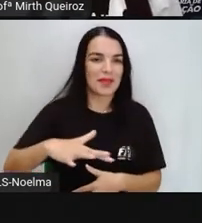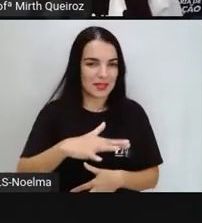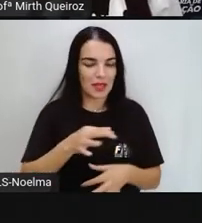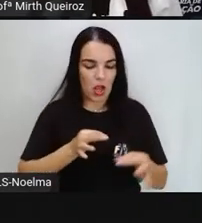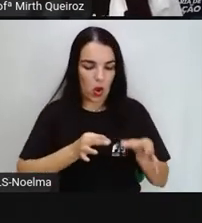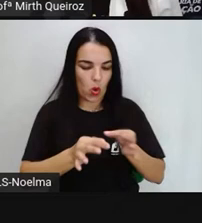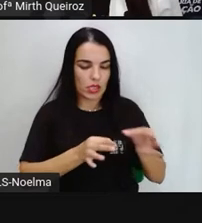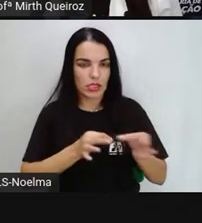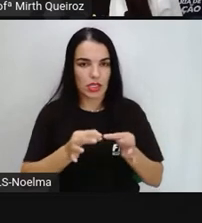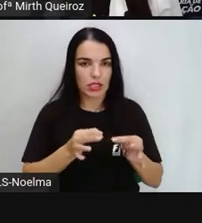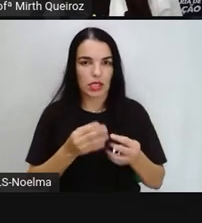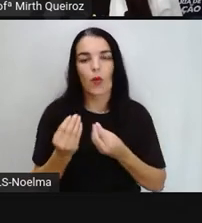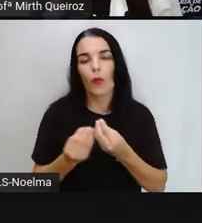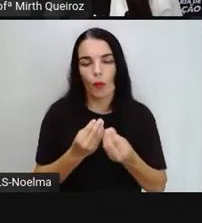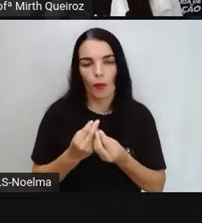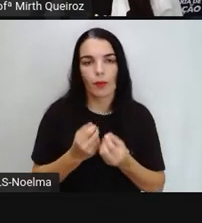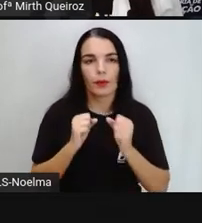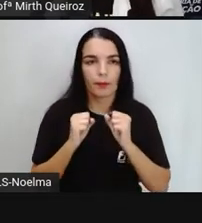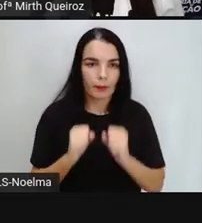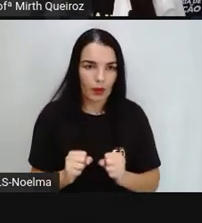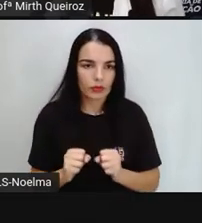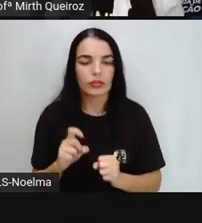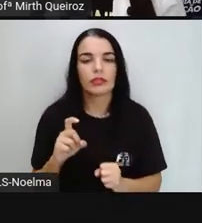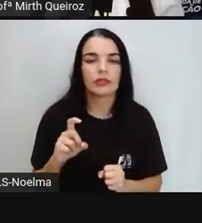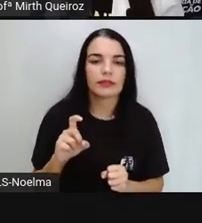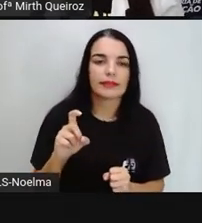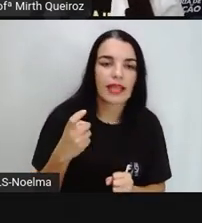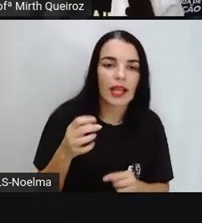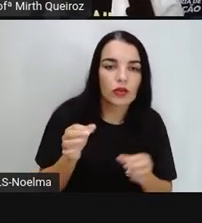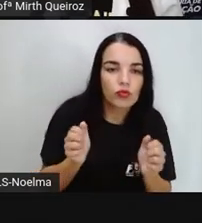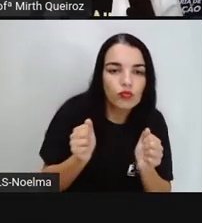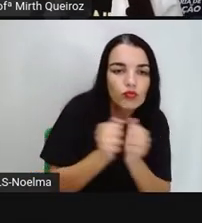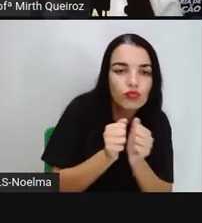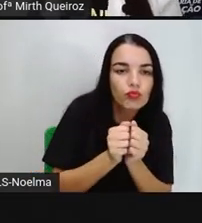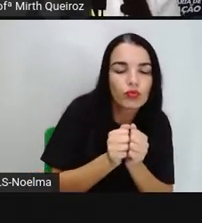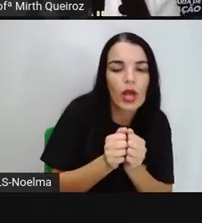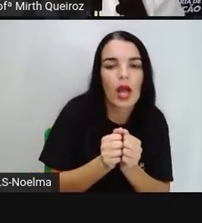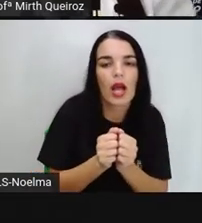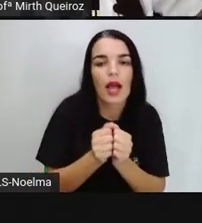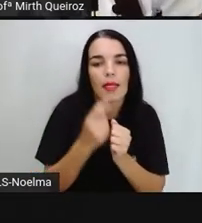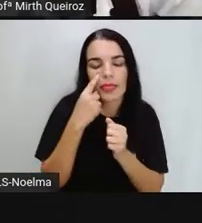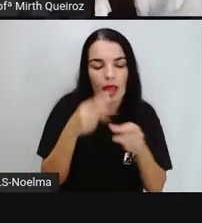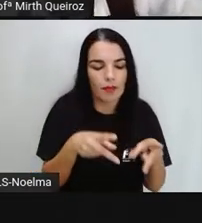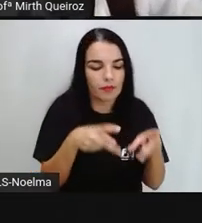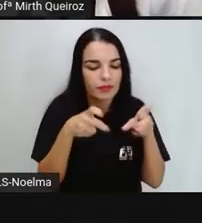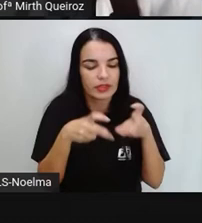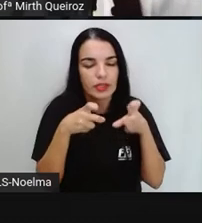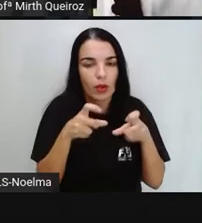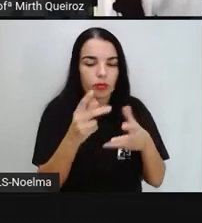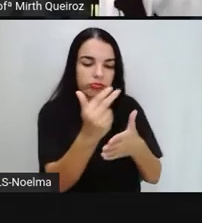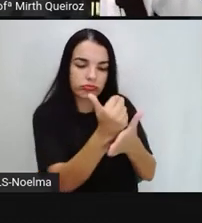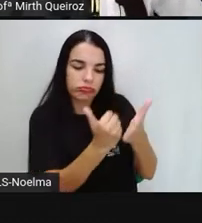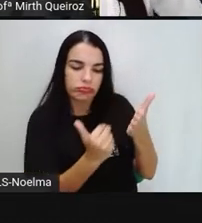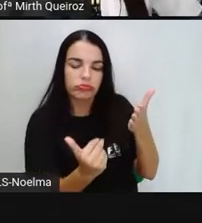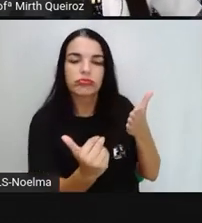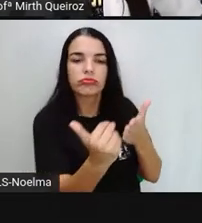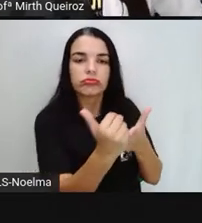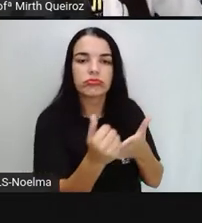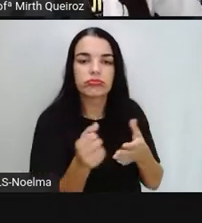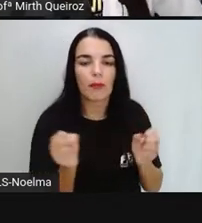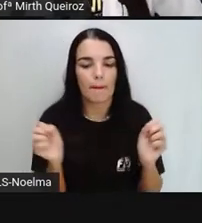ali, como que essas peças, elas podem ser reunidas para que a gente consiga formar aquela